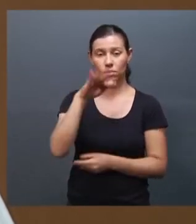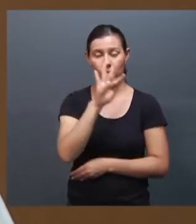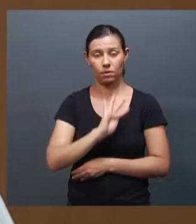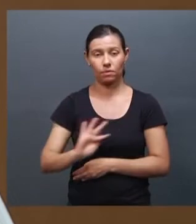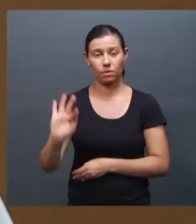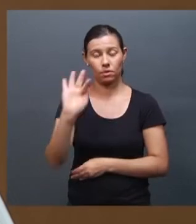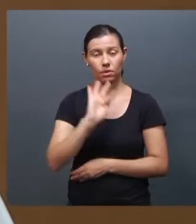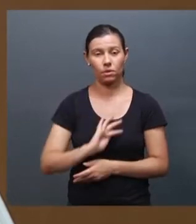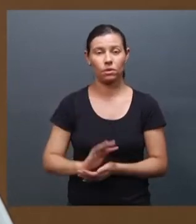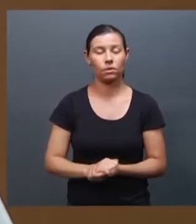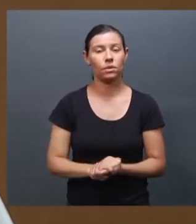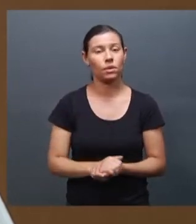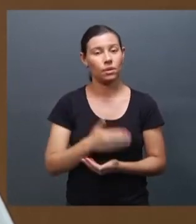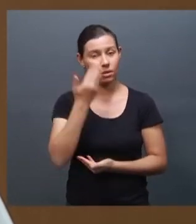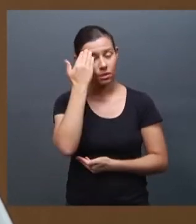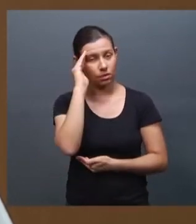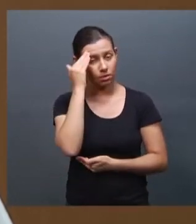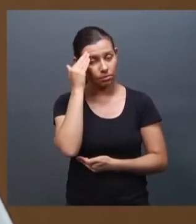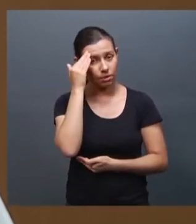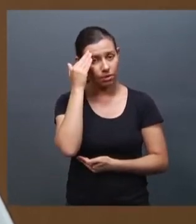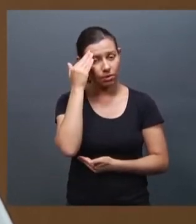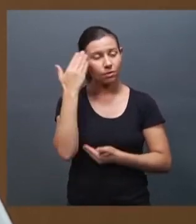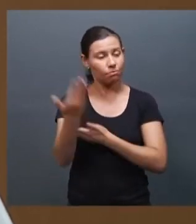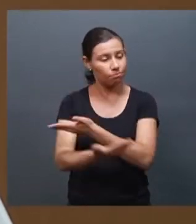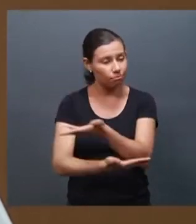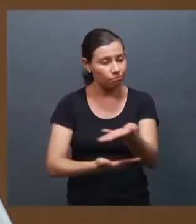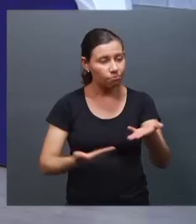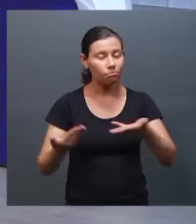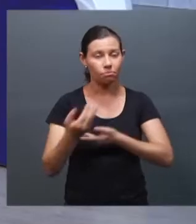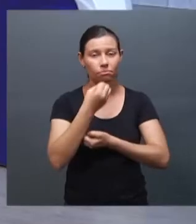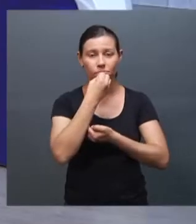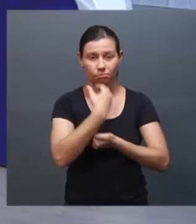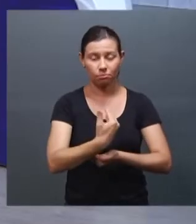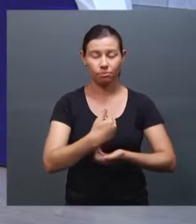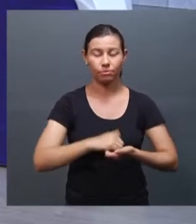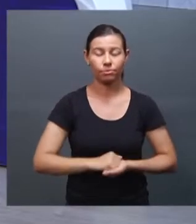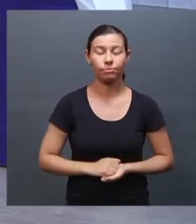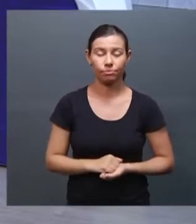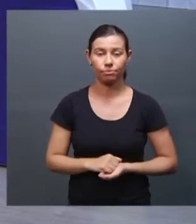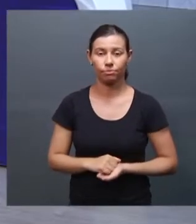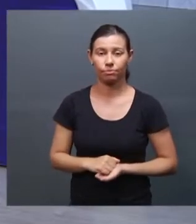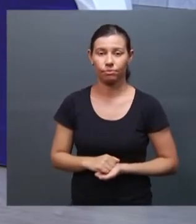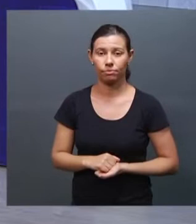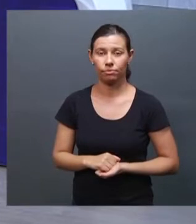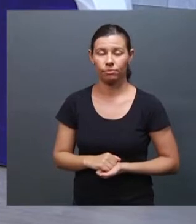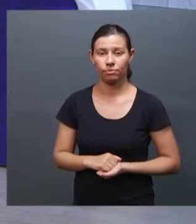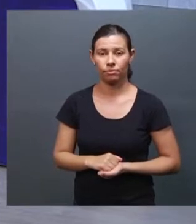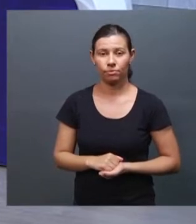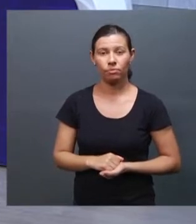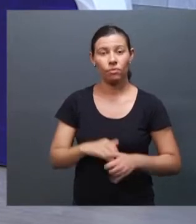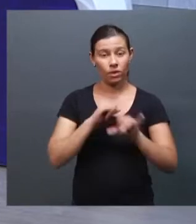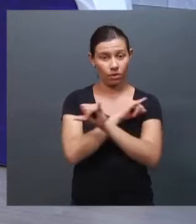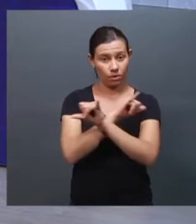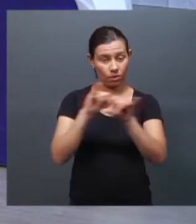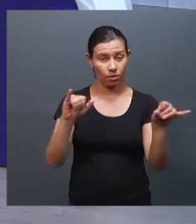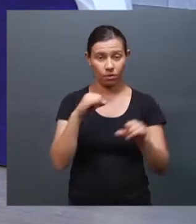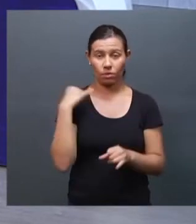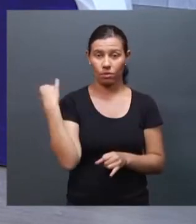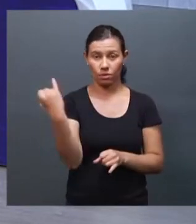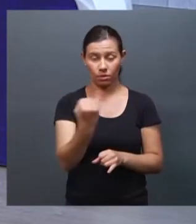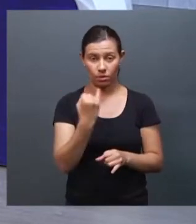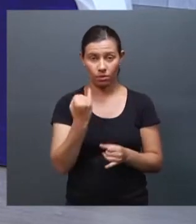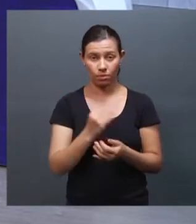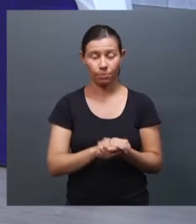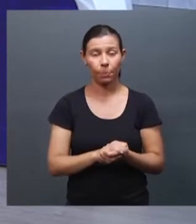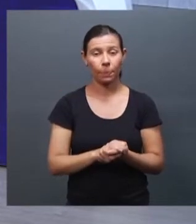o entendimento e a boa convivência da diversidade social. Uma informação é importante. Agora há pouco,